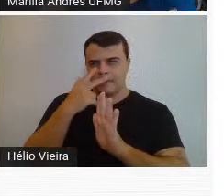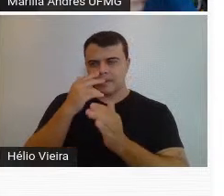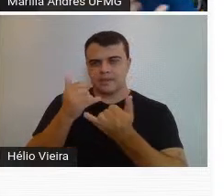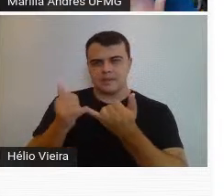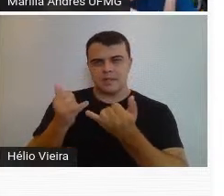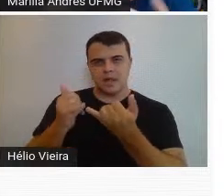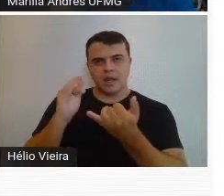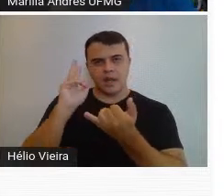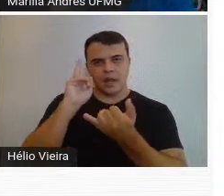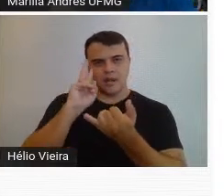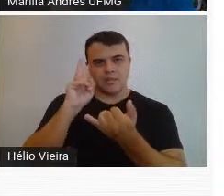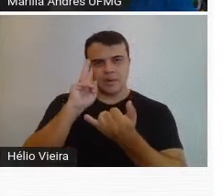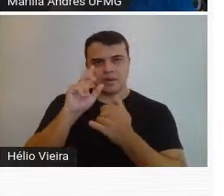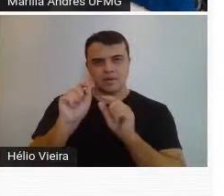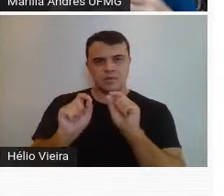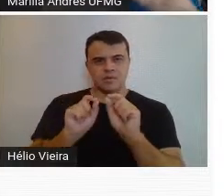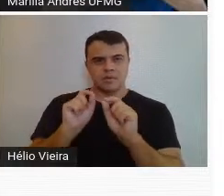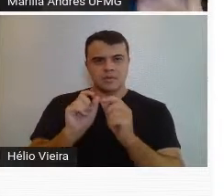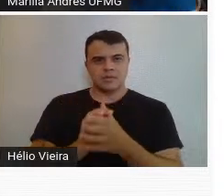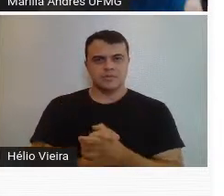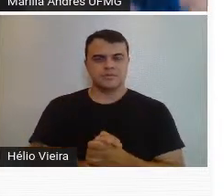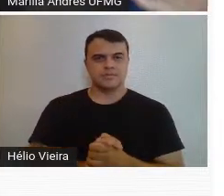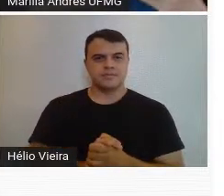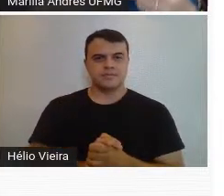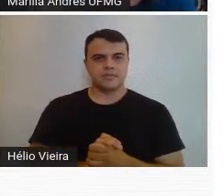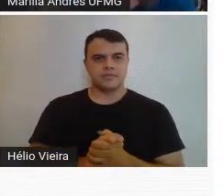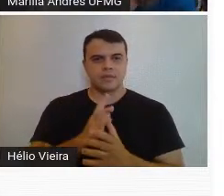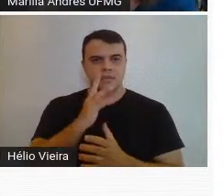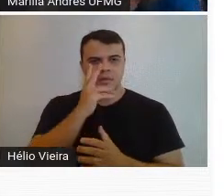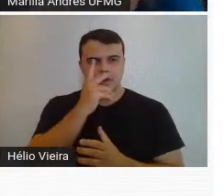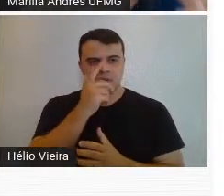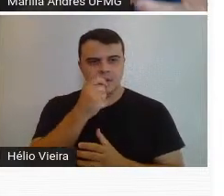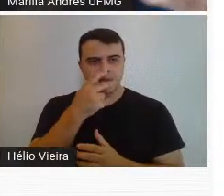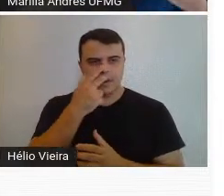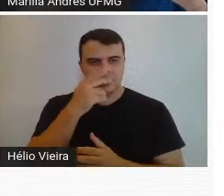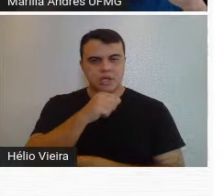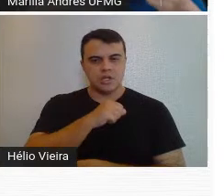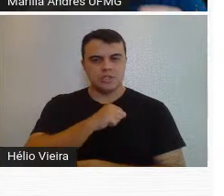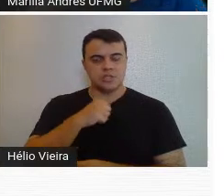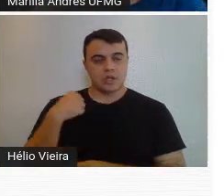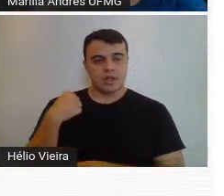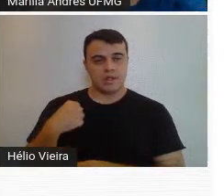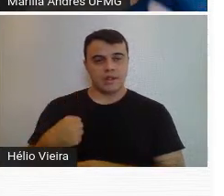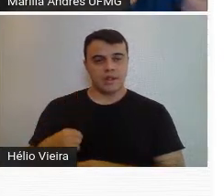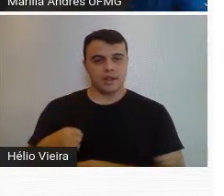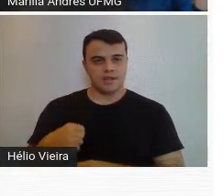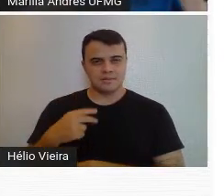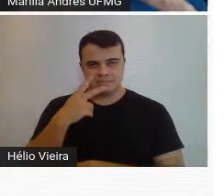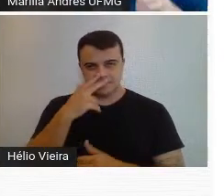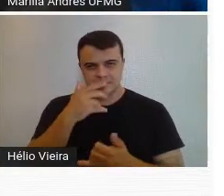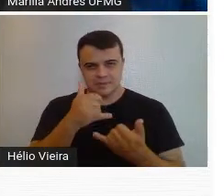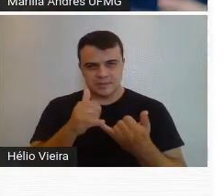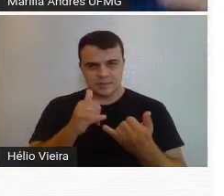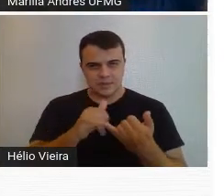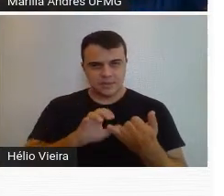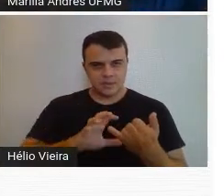muito até as paisagens chinesas, ela começa assim, ela é grande,